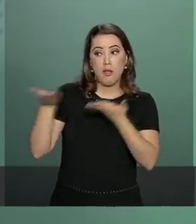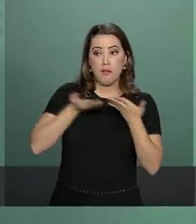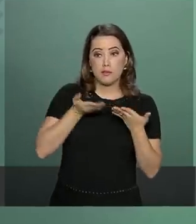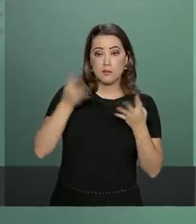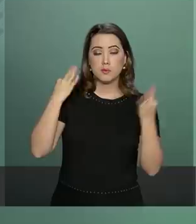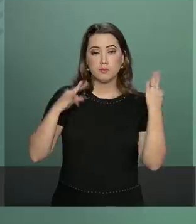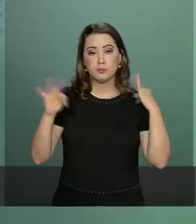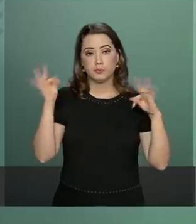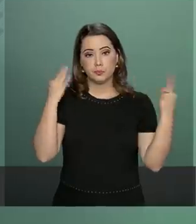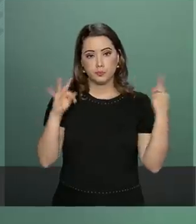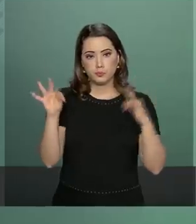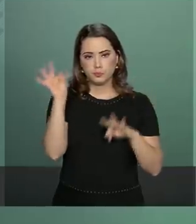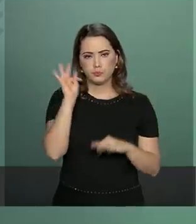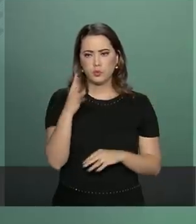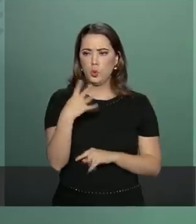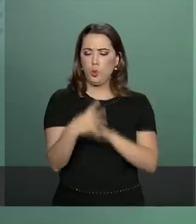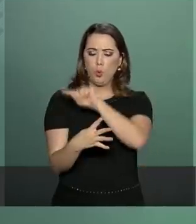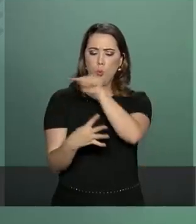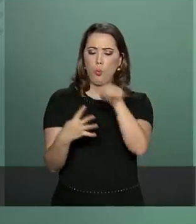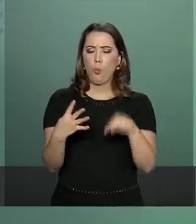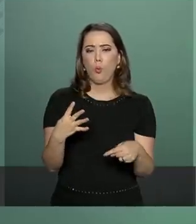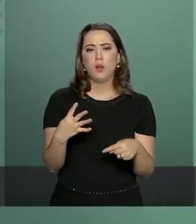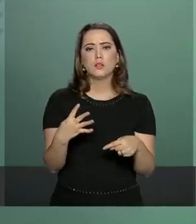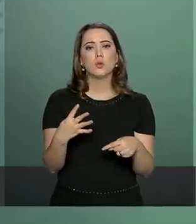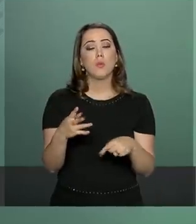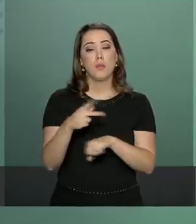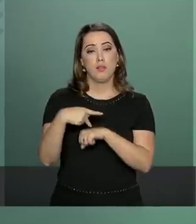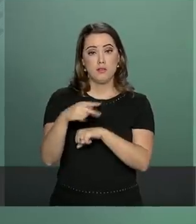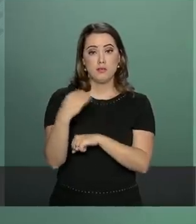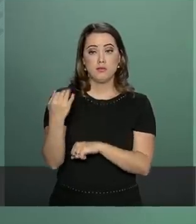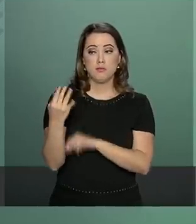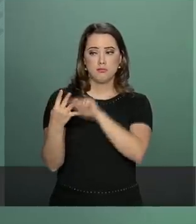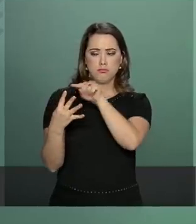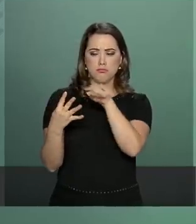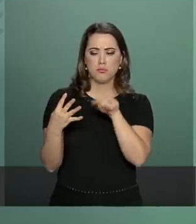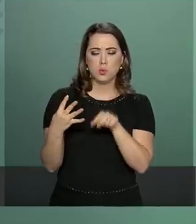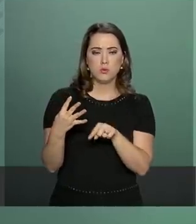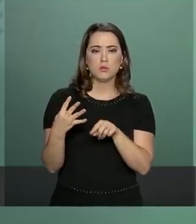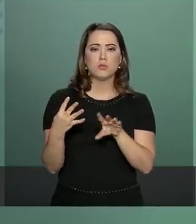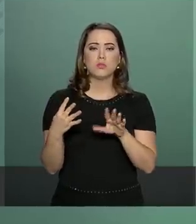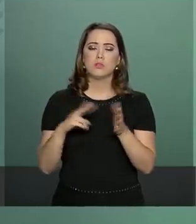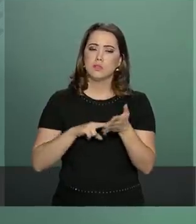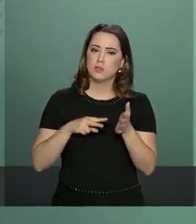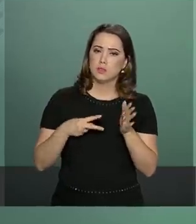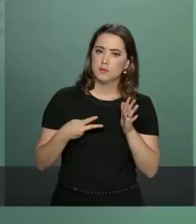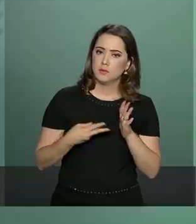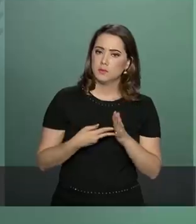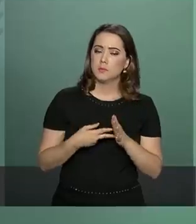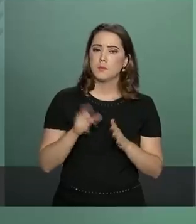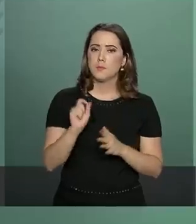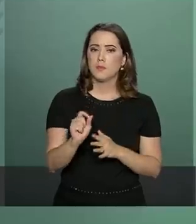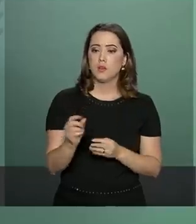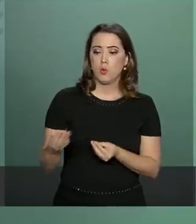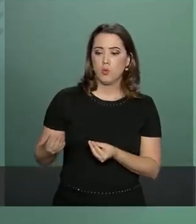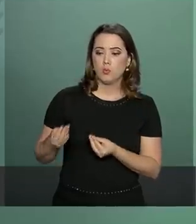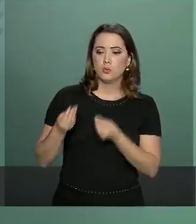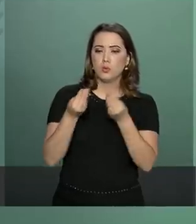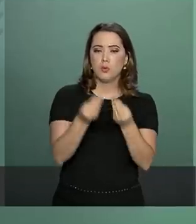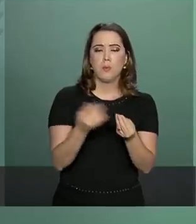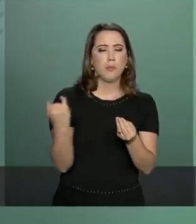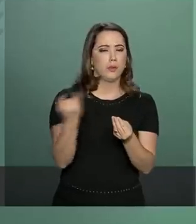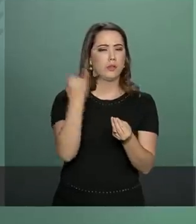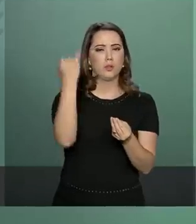turistas desses quatro países citados, por consequência, trará um ganho